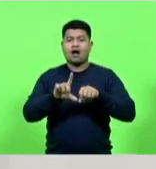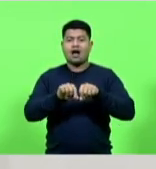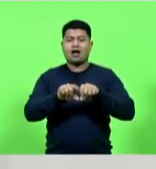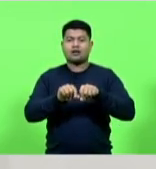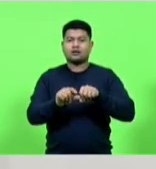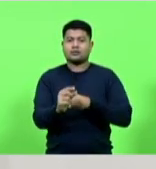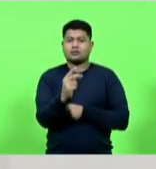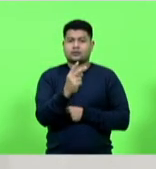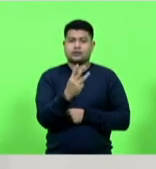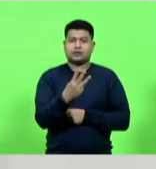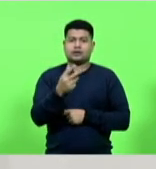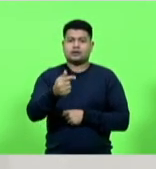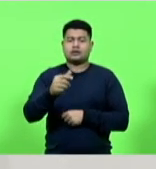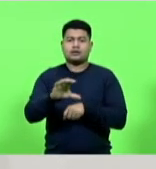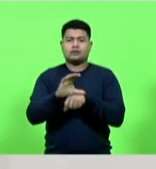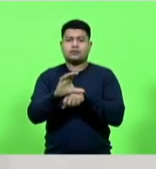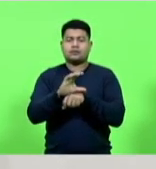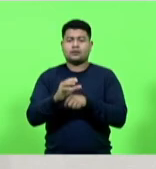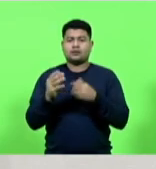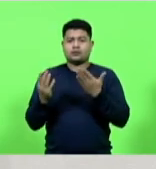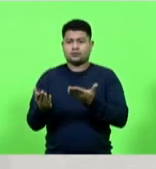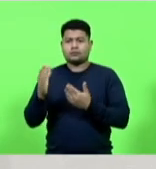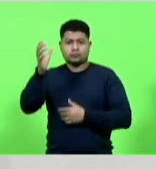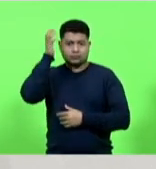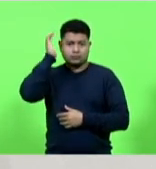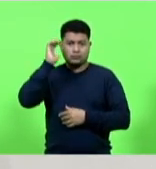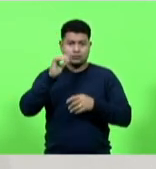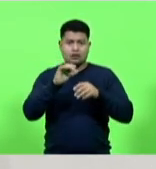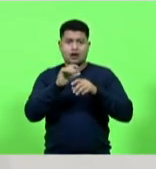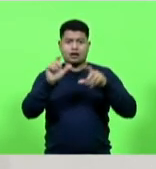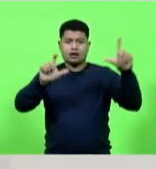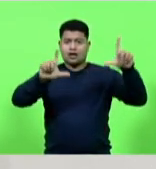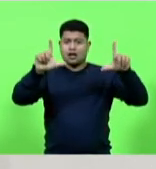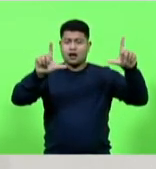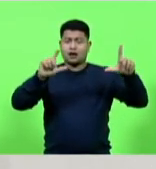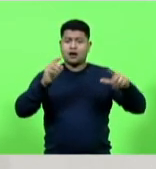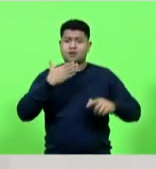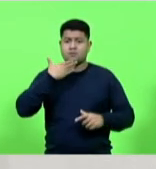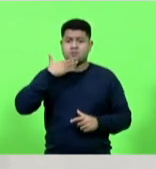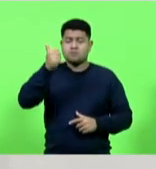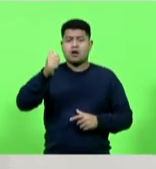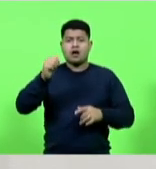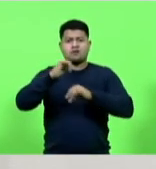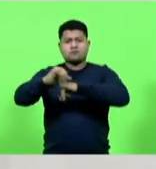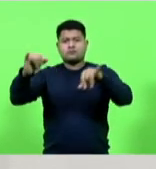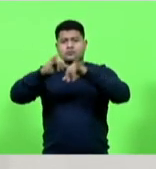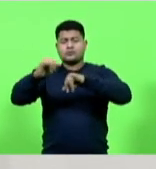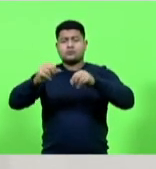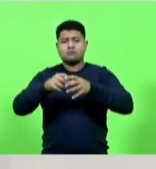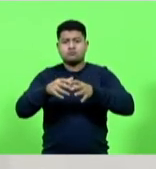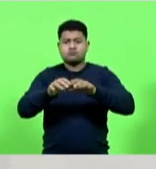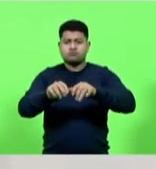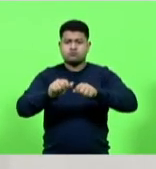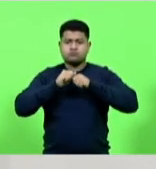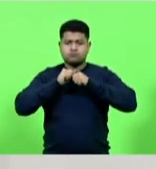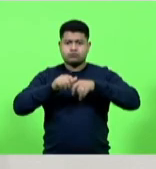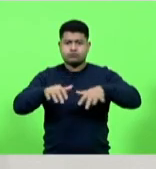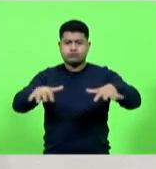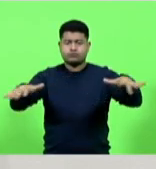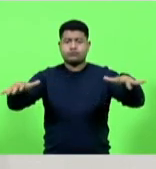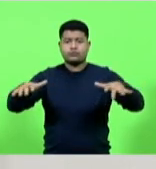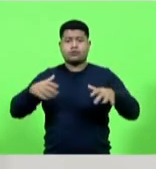Constituição e que o rádio e a TV são os melhores veículos para dar abrangência e publicidade aos atos